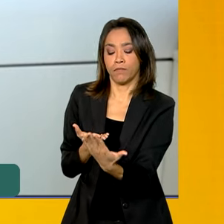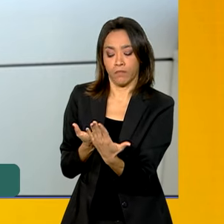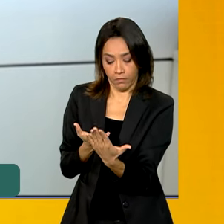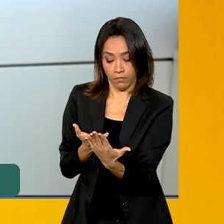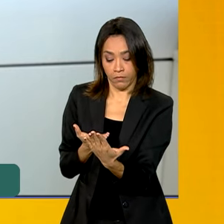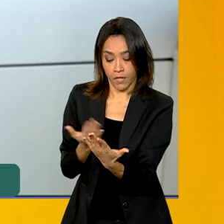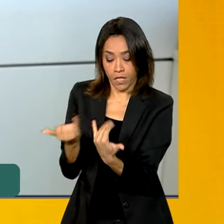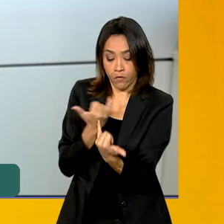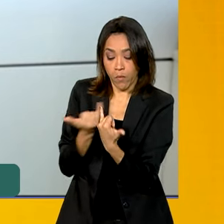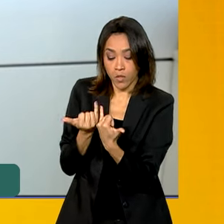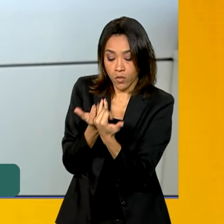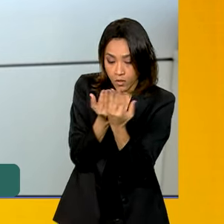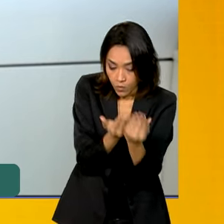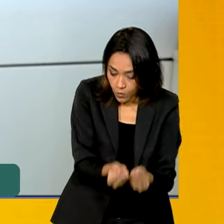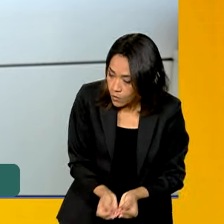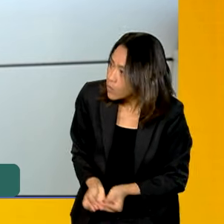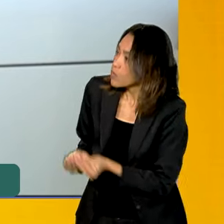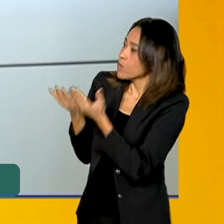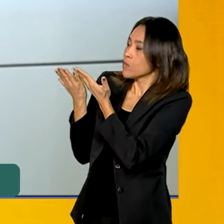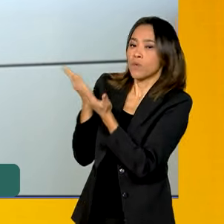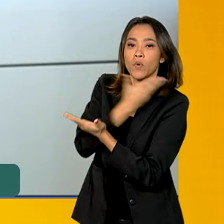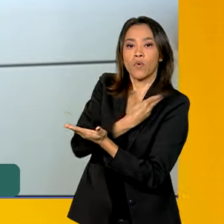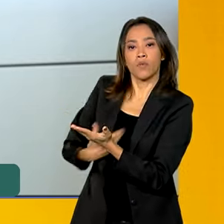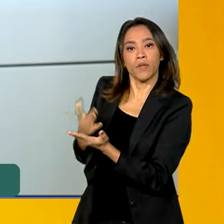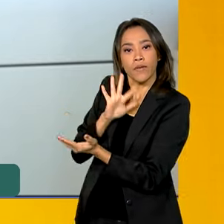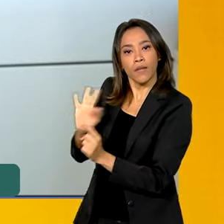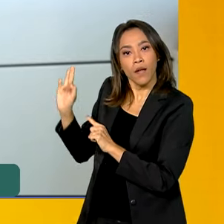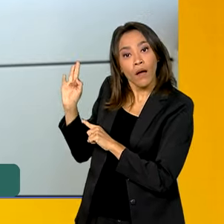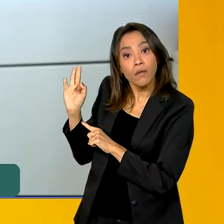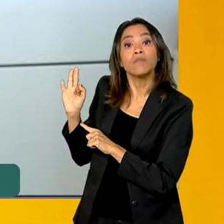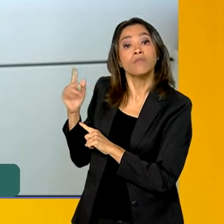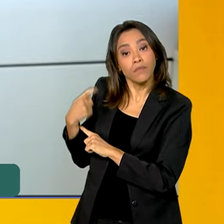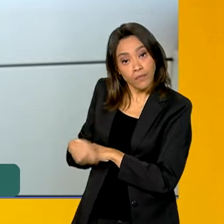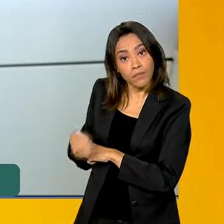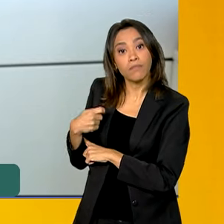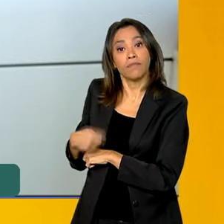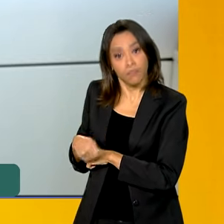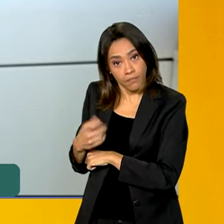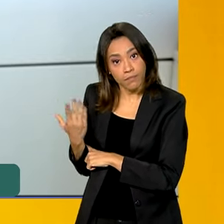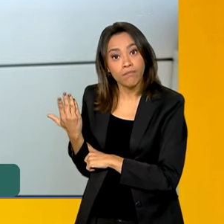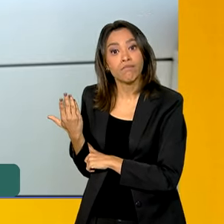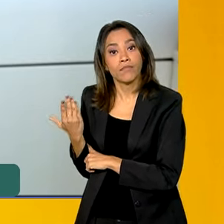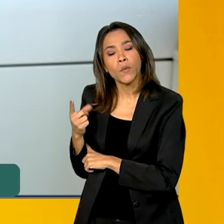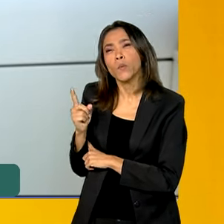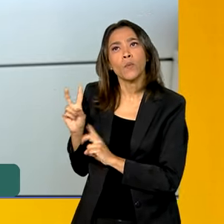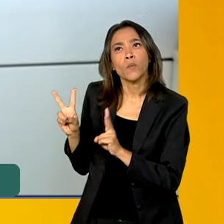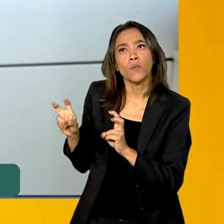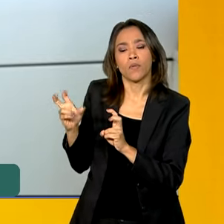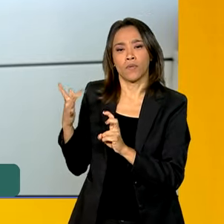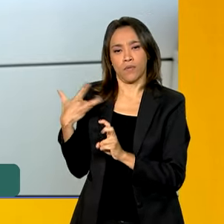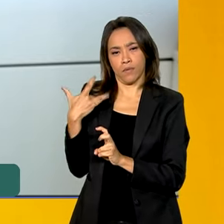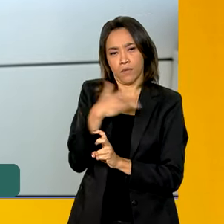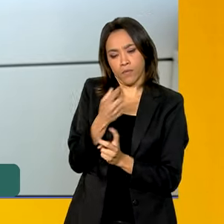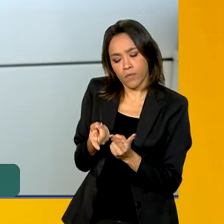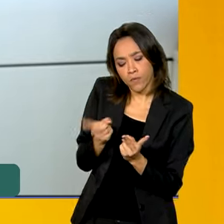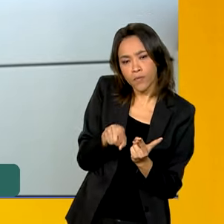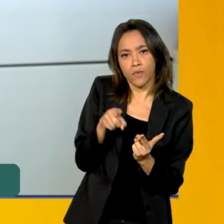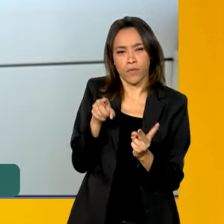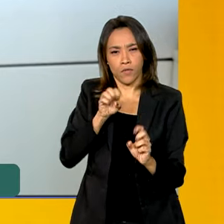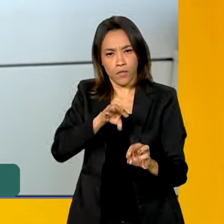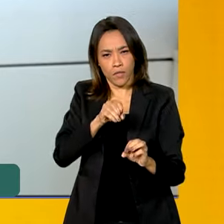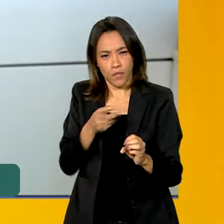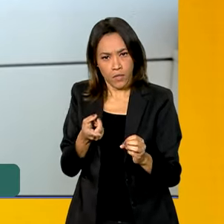chegar no governo federal, que são as informações das condicionalidades, sabe? Que é da saúde e da educação, das